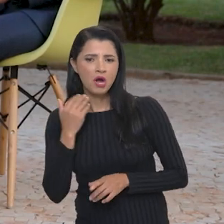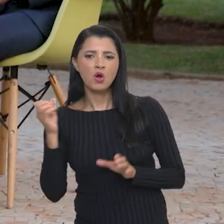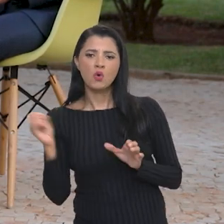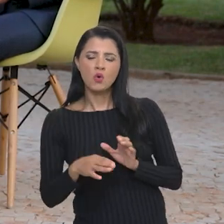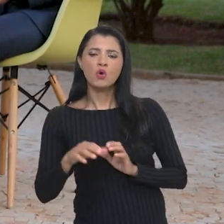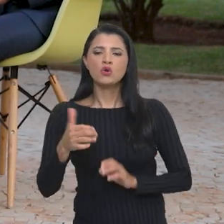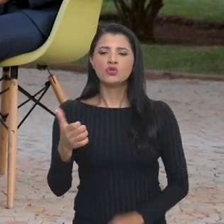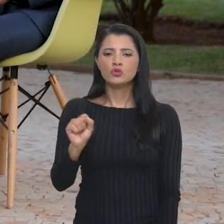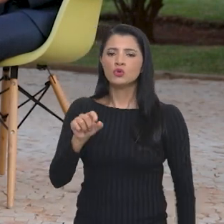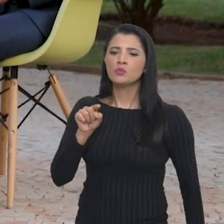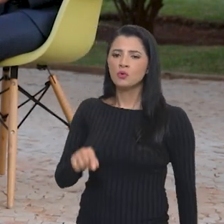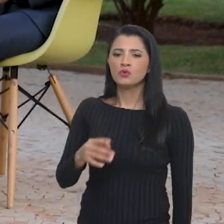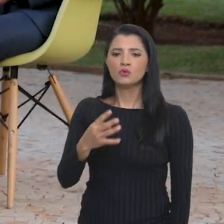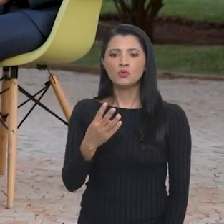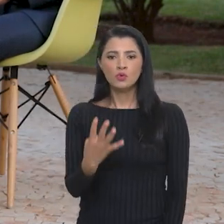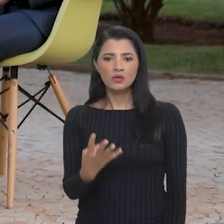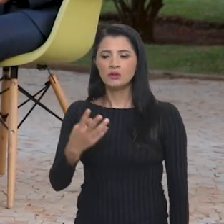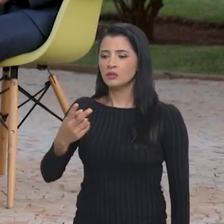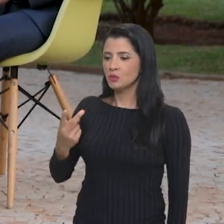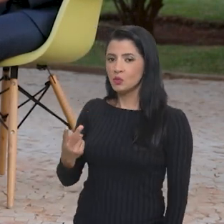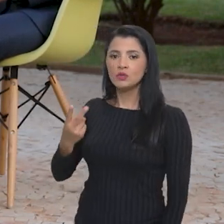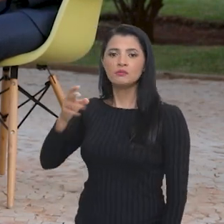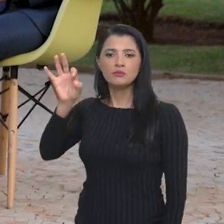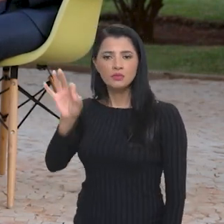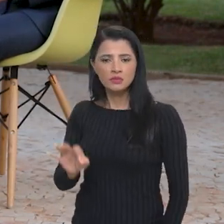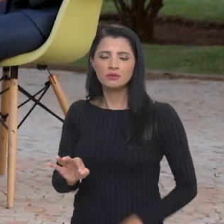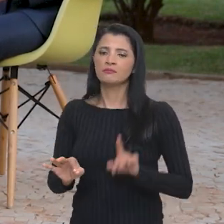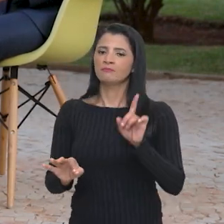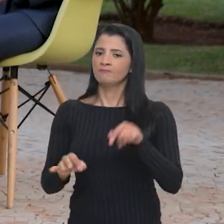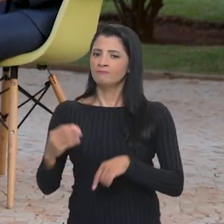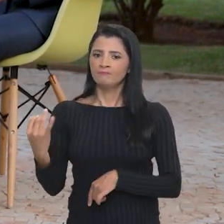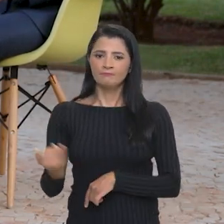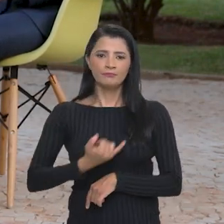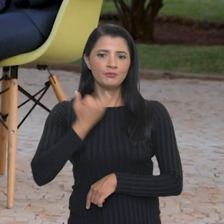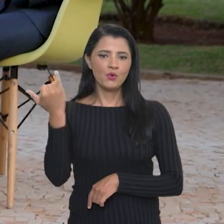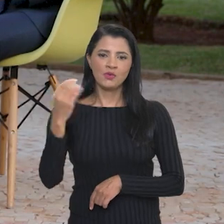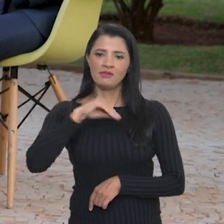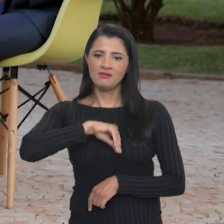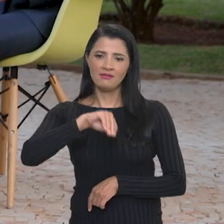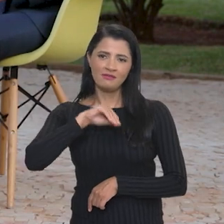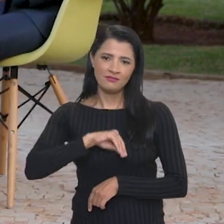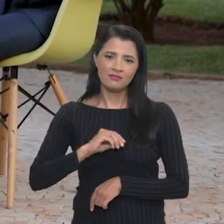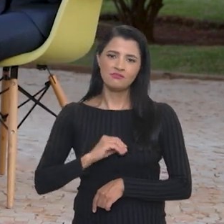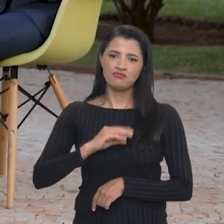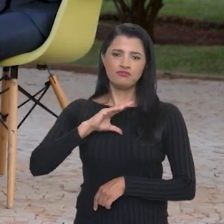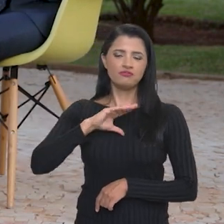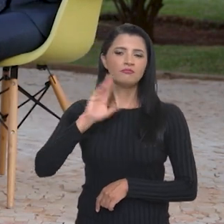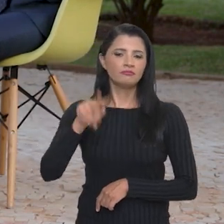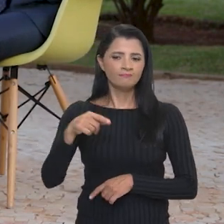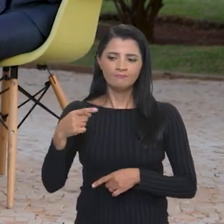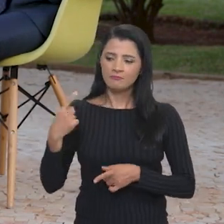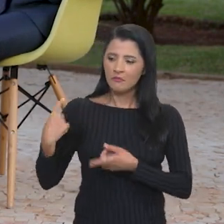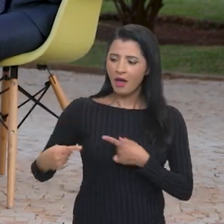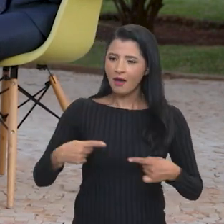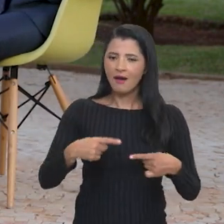o que foi muito importante. Eu sempre tenho dito aqui, a mesa de negociação, a relação com os trabalhadores está